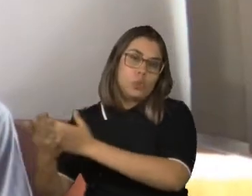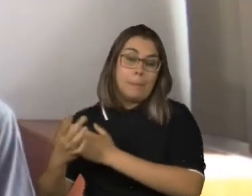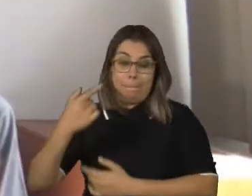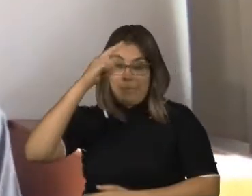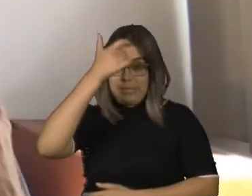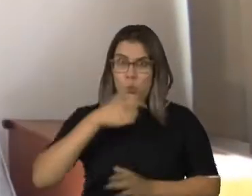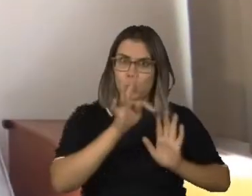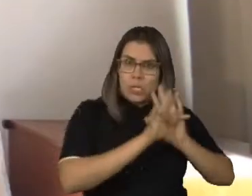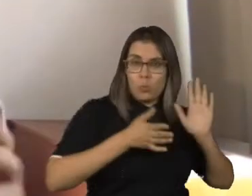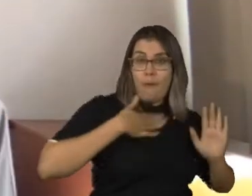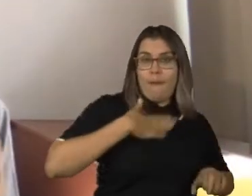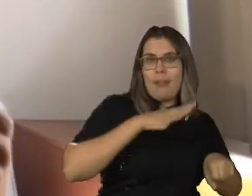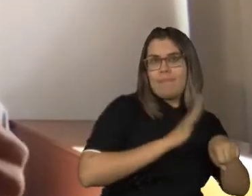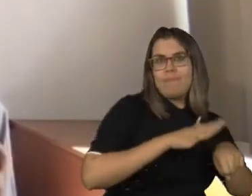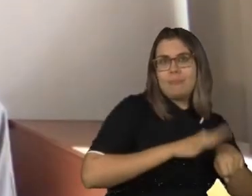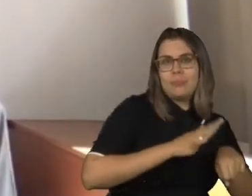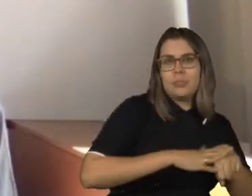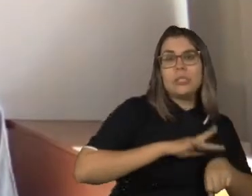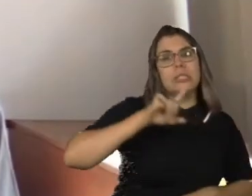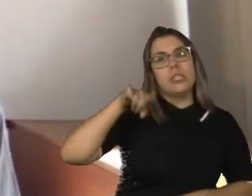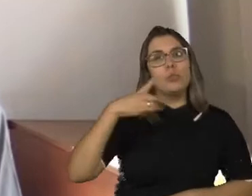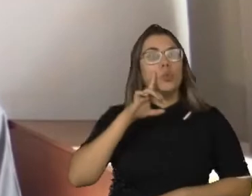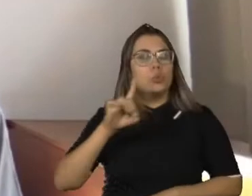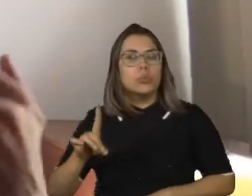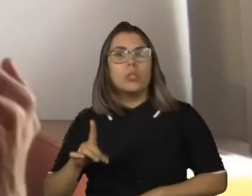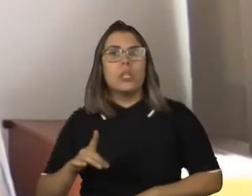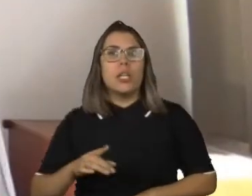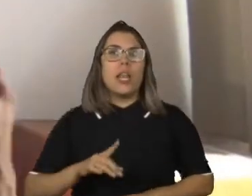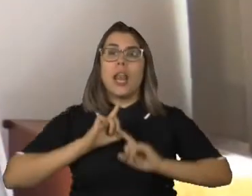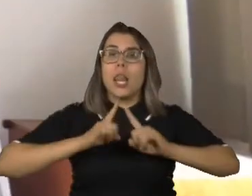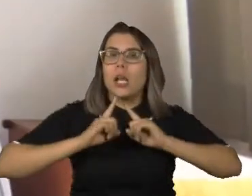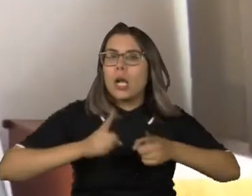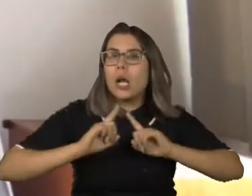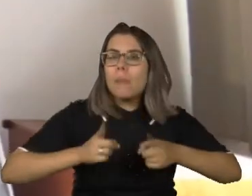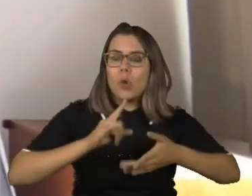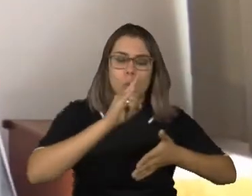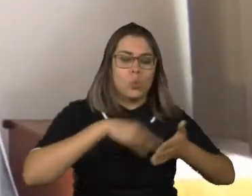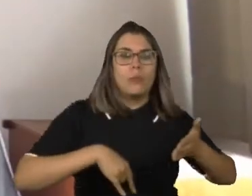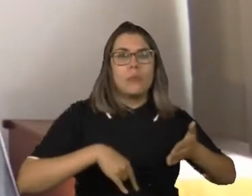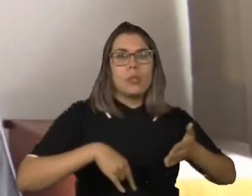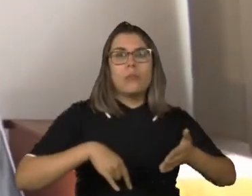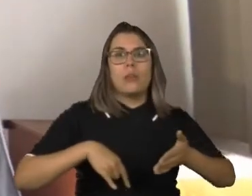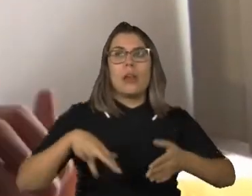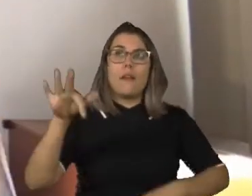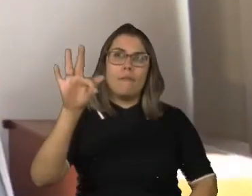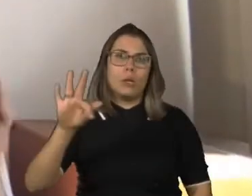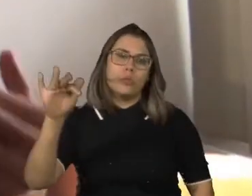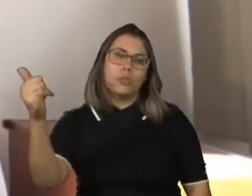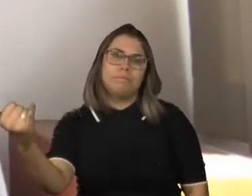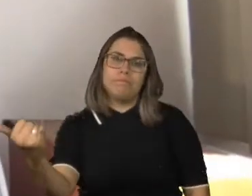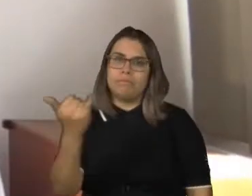colégio fez uma reclamação formal junto com universidade e a gente recebeu um pedido de desculpas. O caso